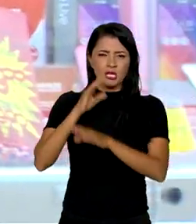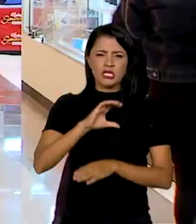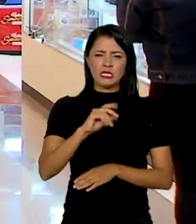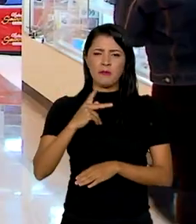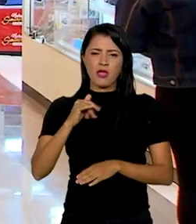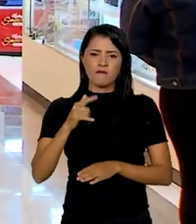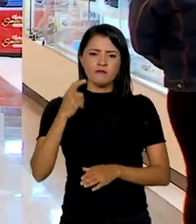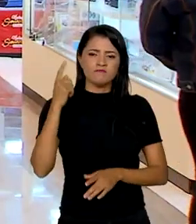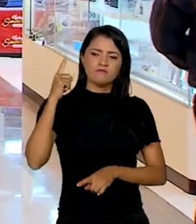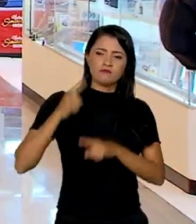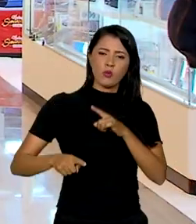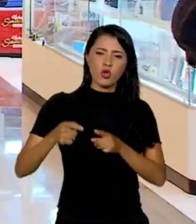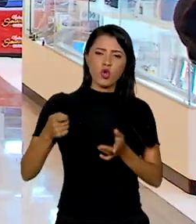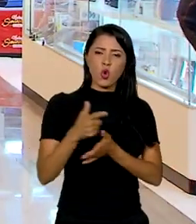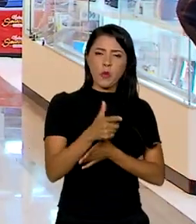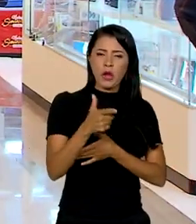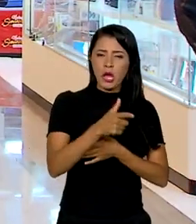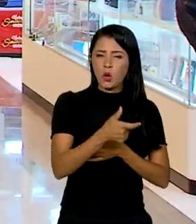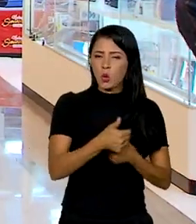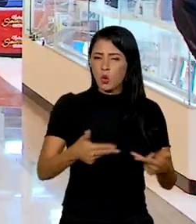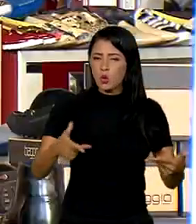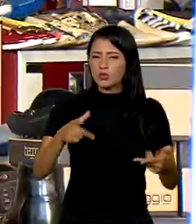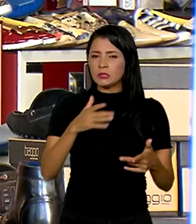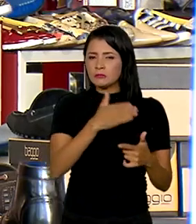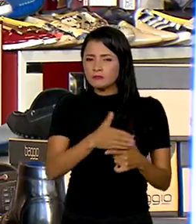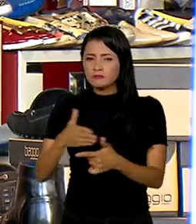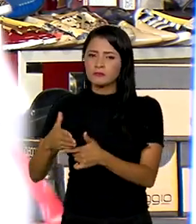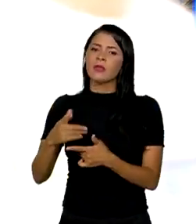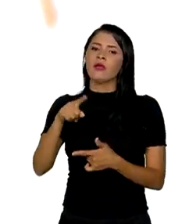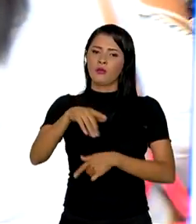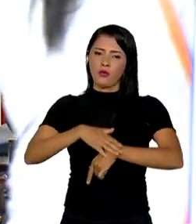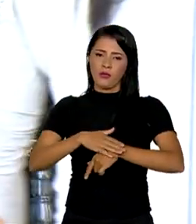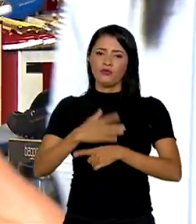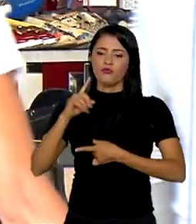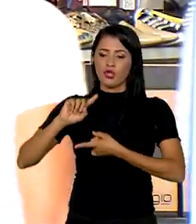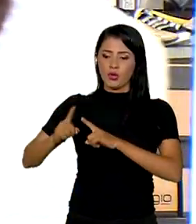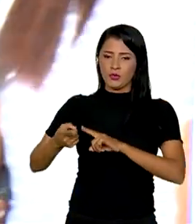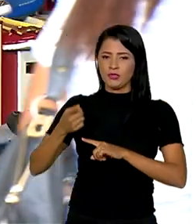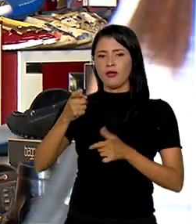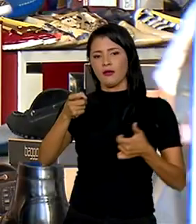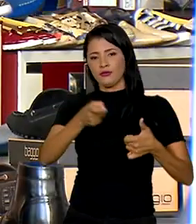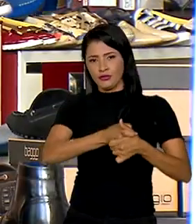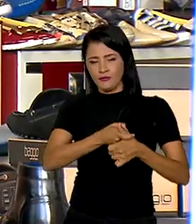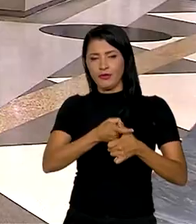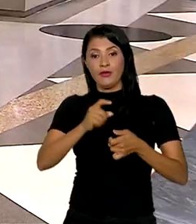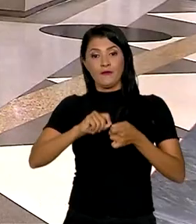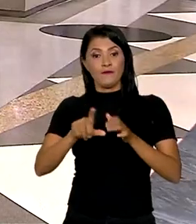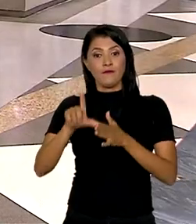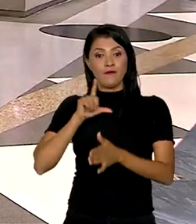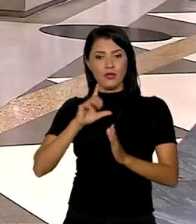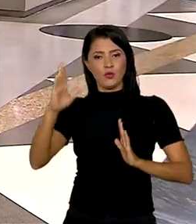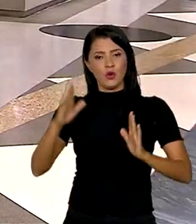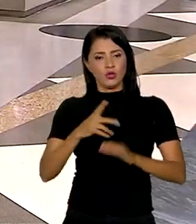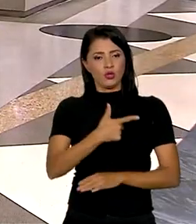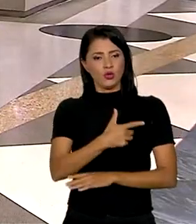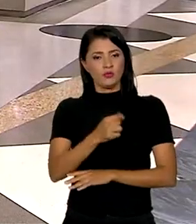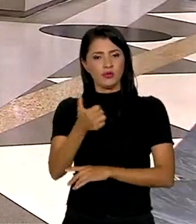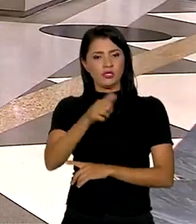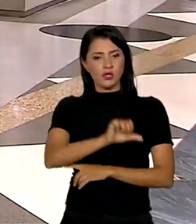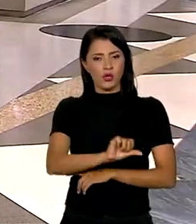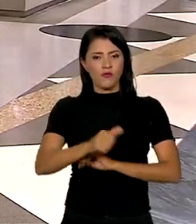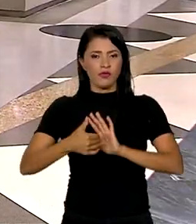consumidor de fazer novas compras a prazo, é a hora de renegociar as dívidas que foram feitas entre 2019